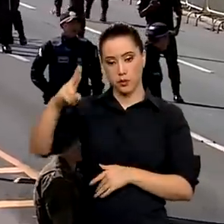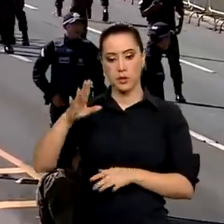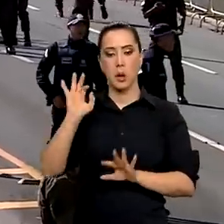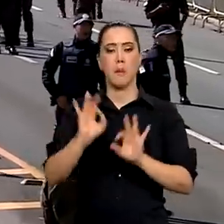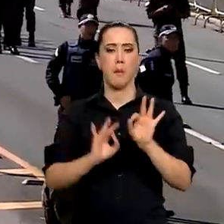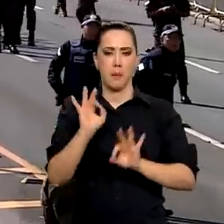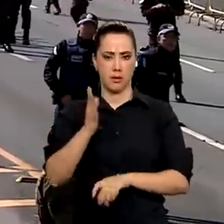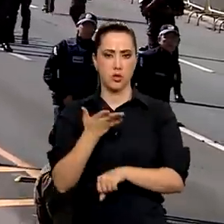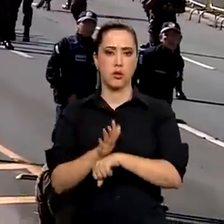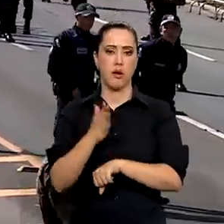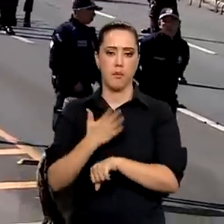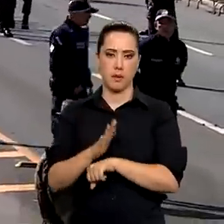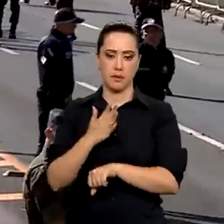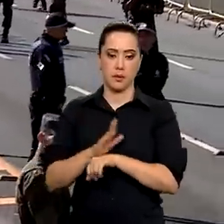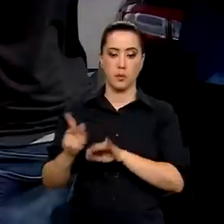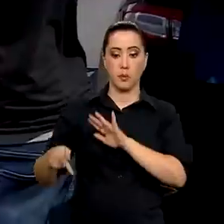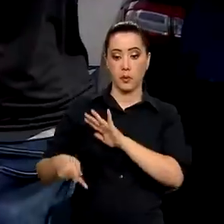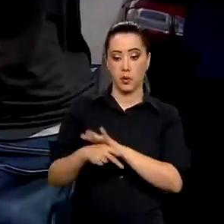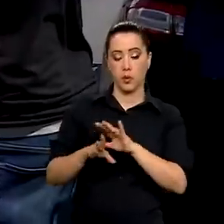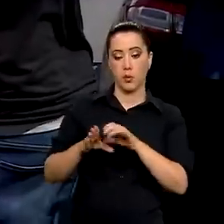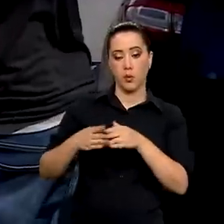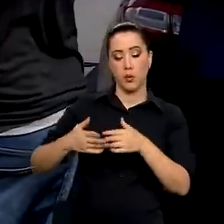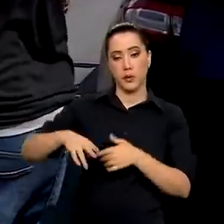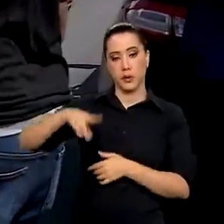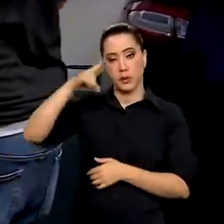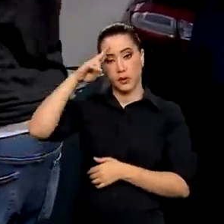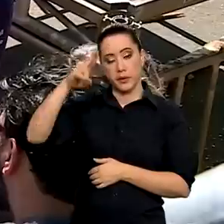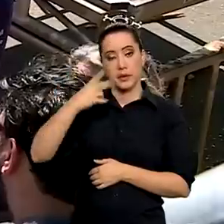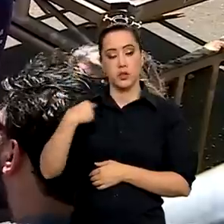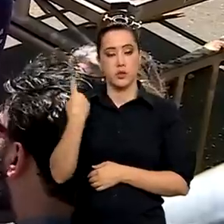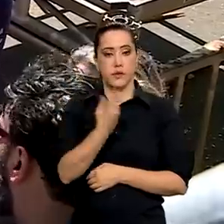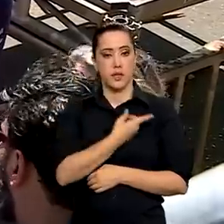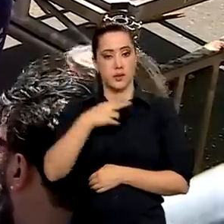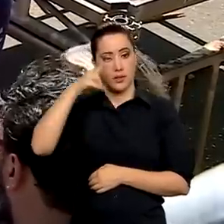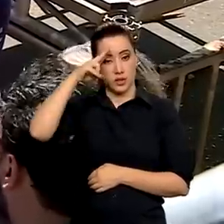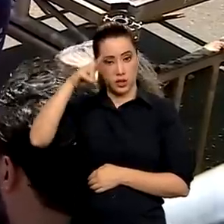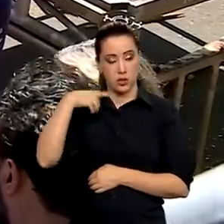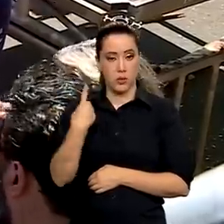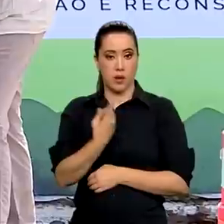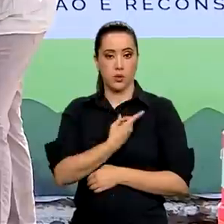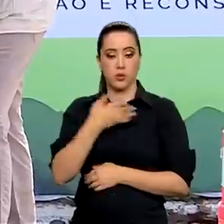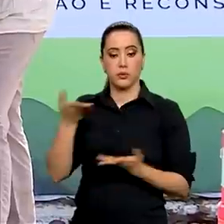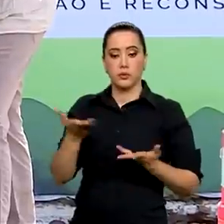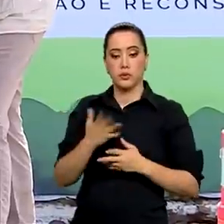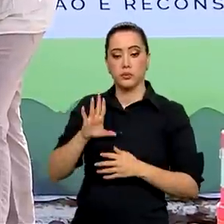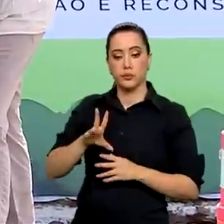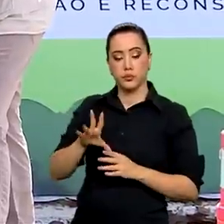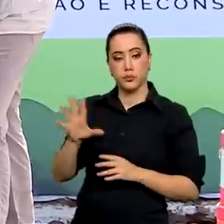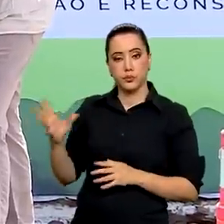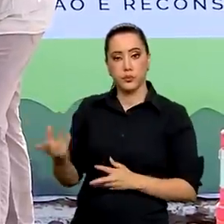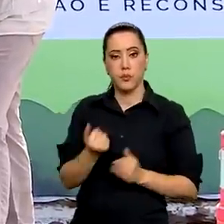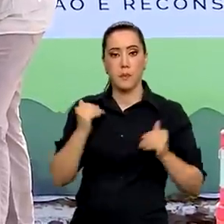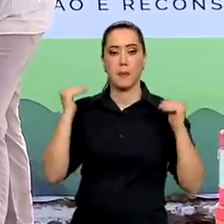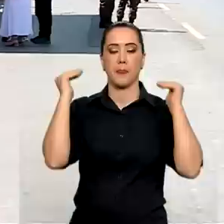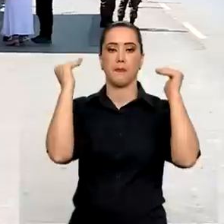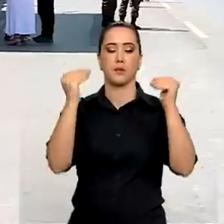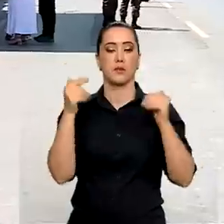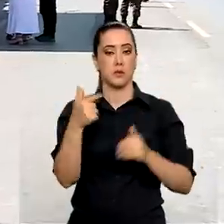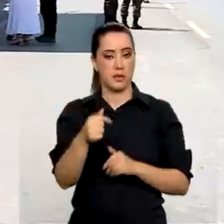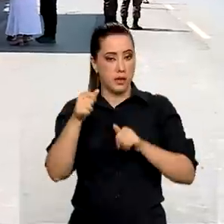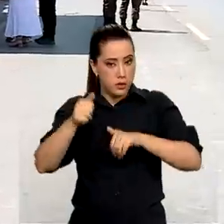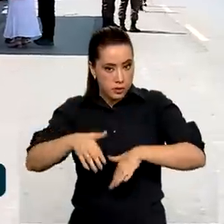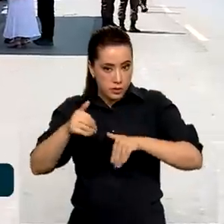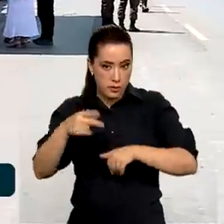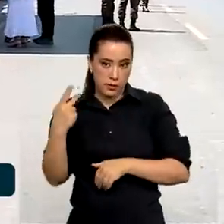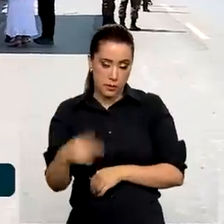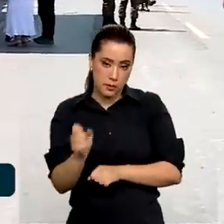bombeiros militares do Distrito Federal. Com o tema soberania, democracia e união, o desfile de 7 de setembro deste ano será um